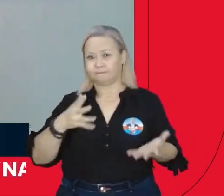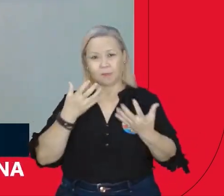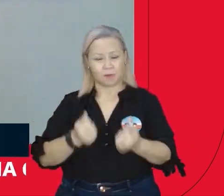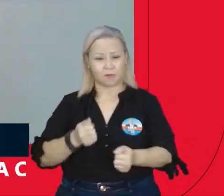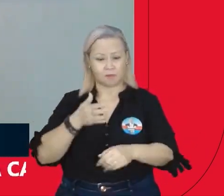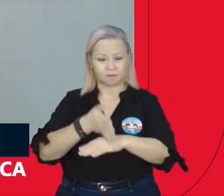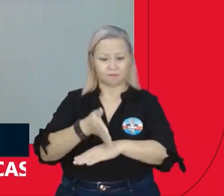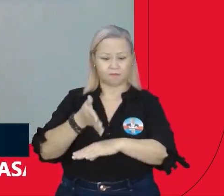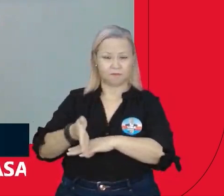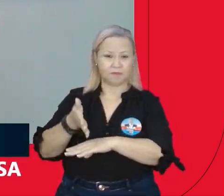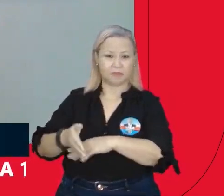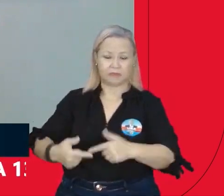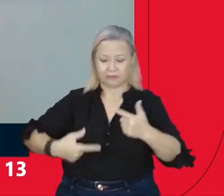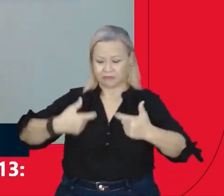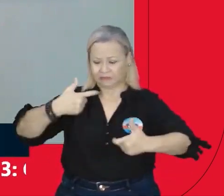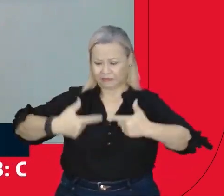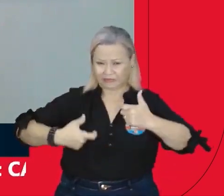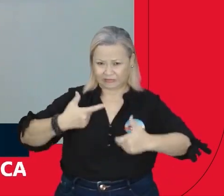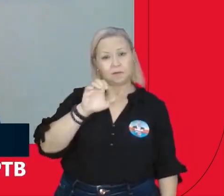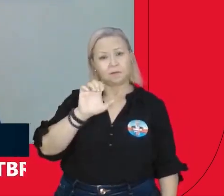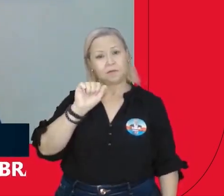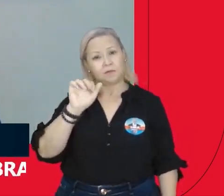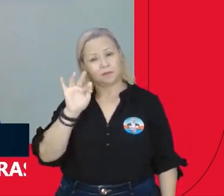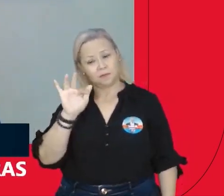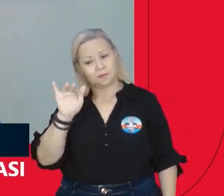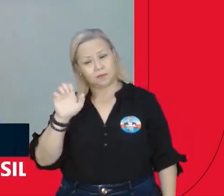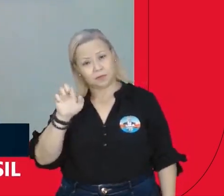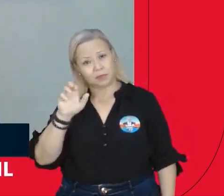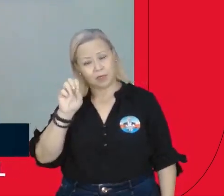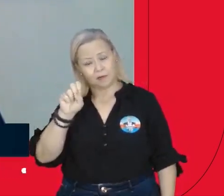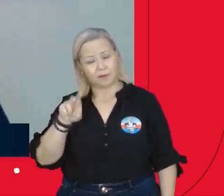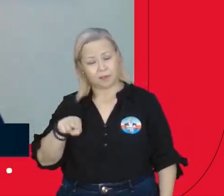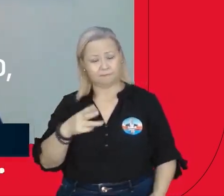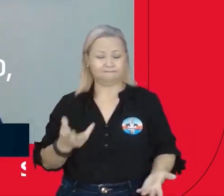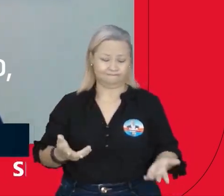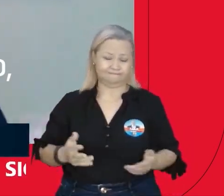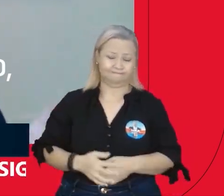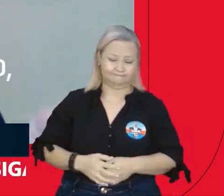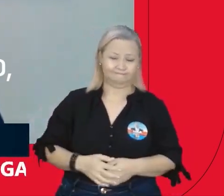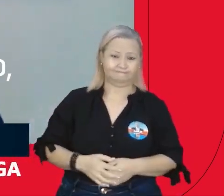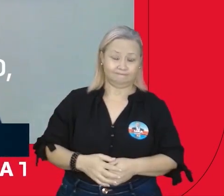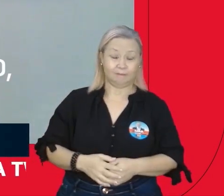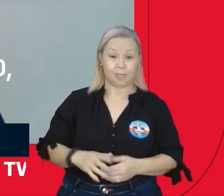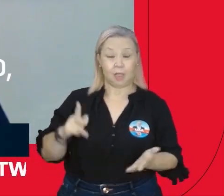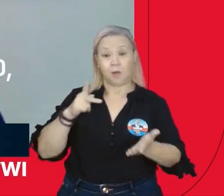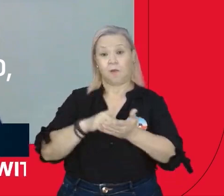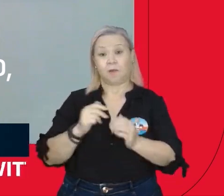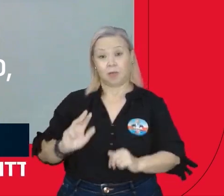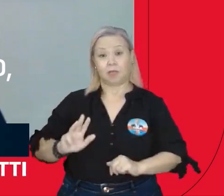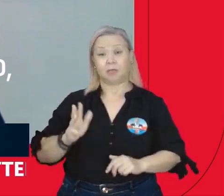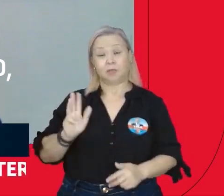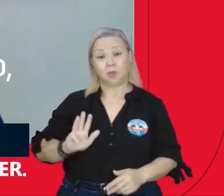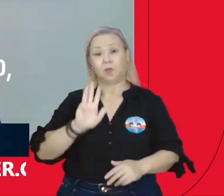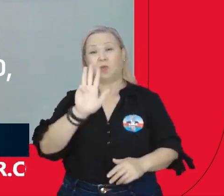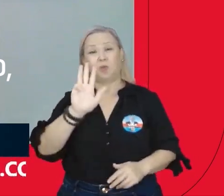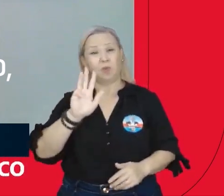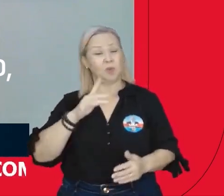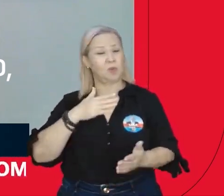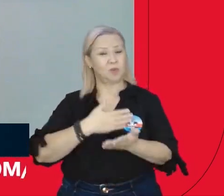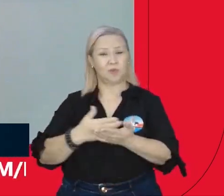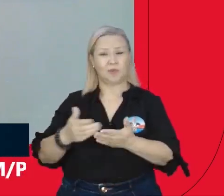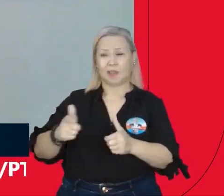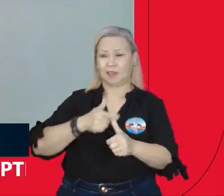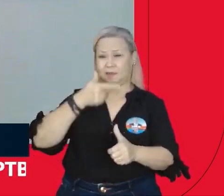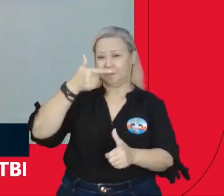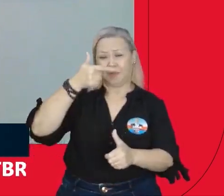nessa guerra do terror, do medo. O fato é que o Lula está em primeiro lugar desde o início, nunca esteve atrás,